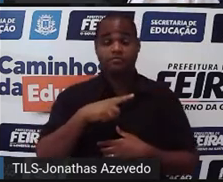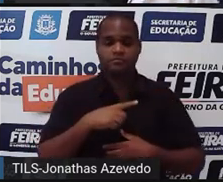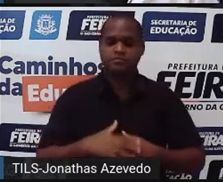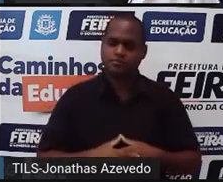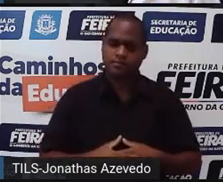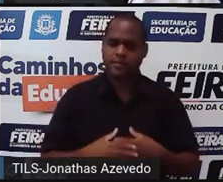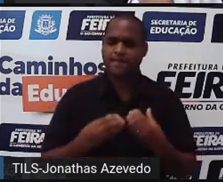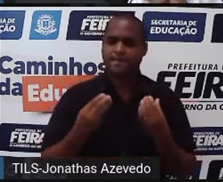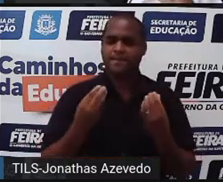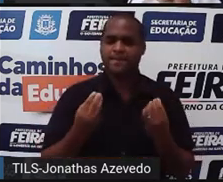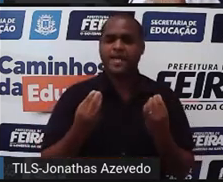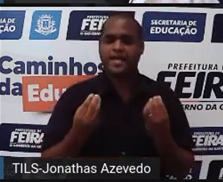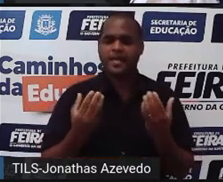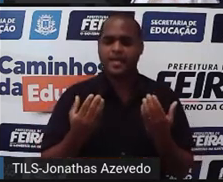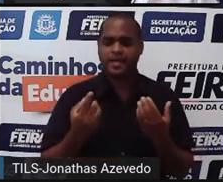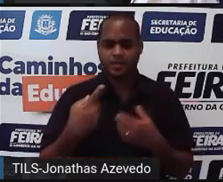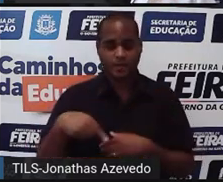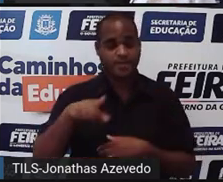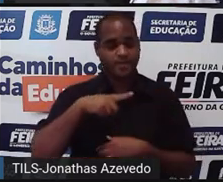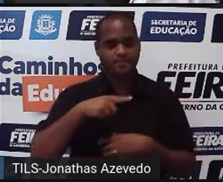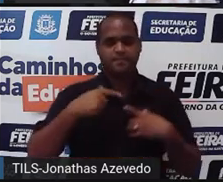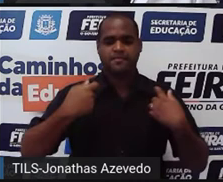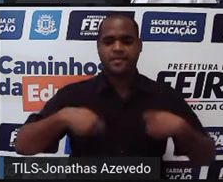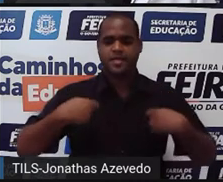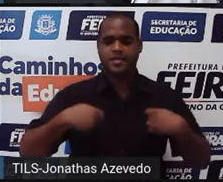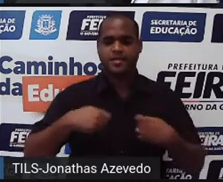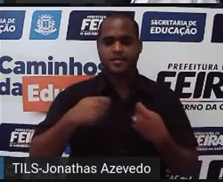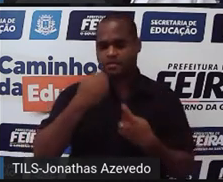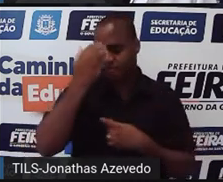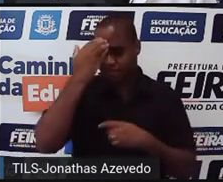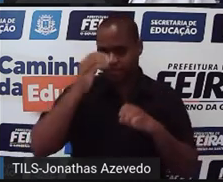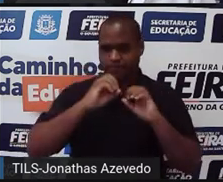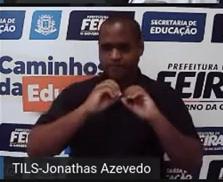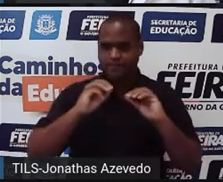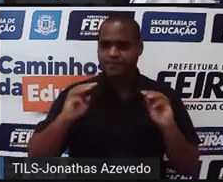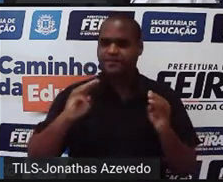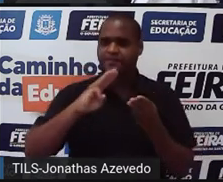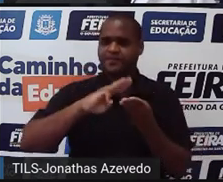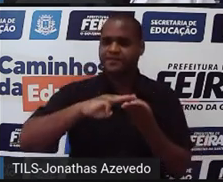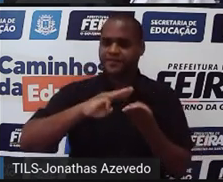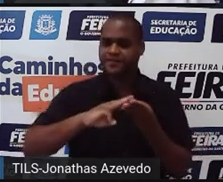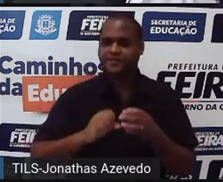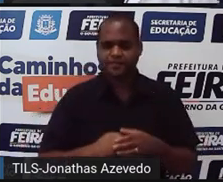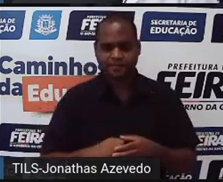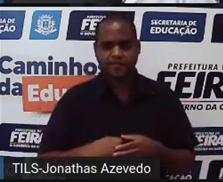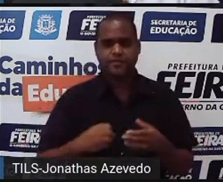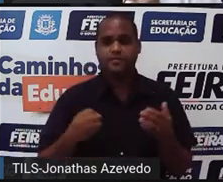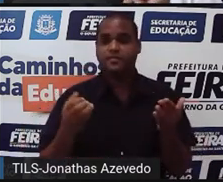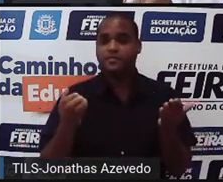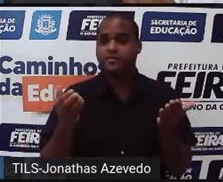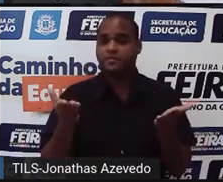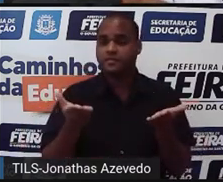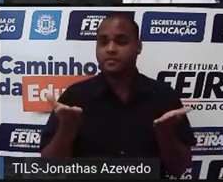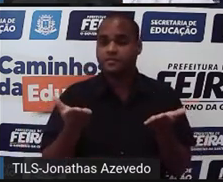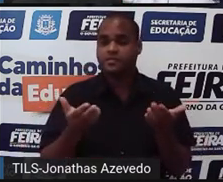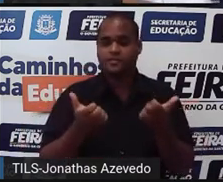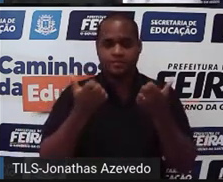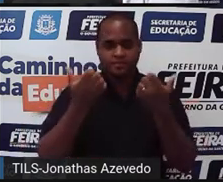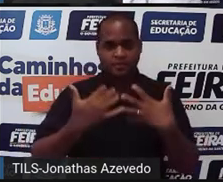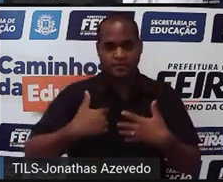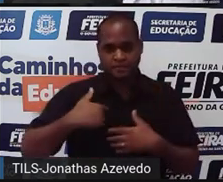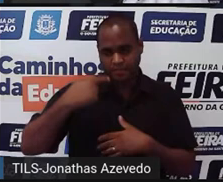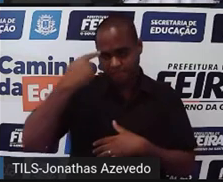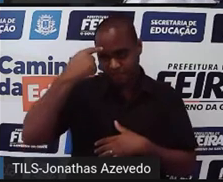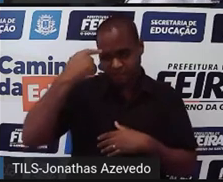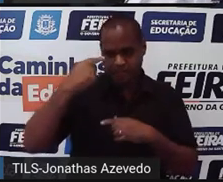a gente precisa da interpretação em matemática? Então, agora, pensando um pouco mais